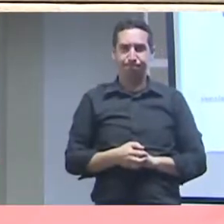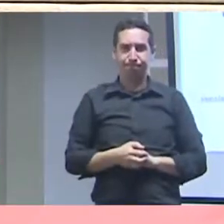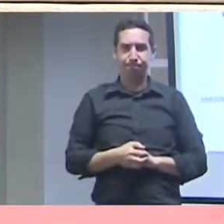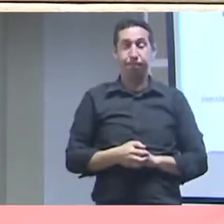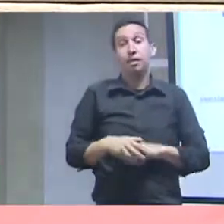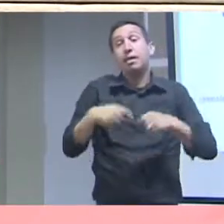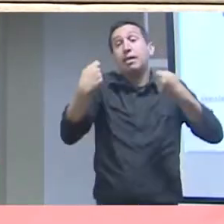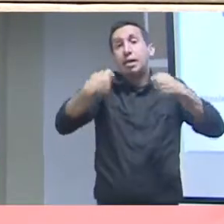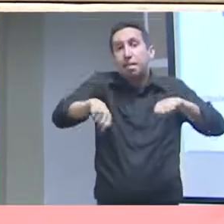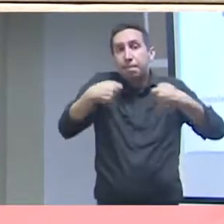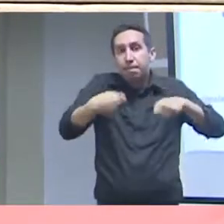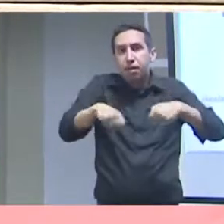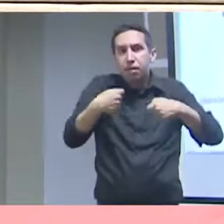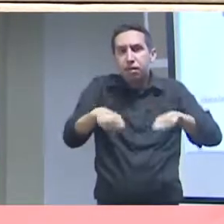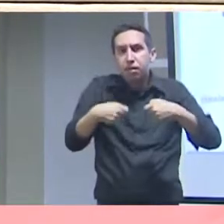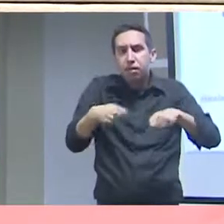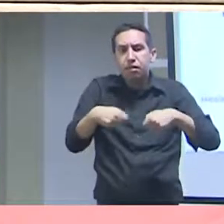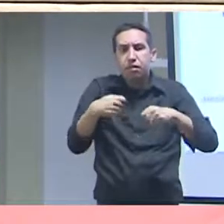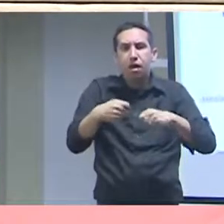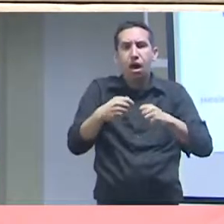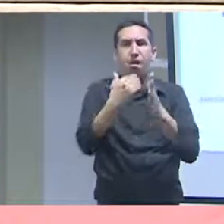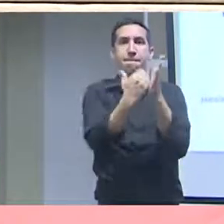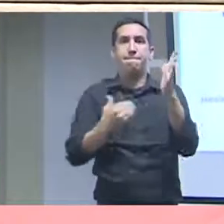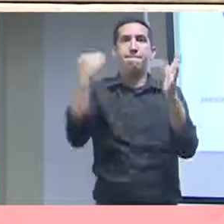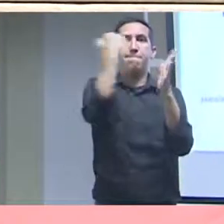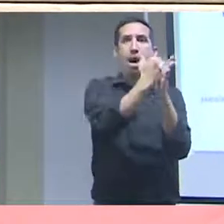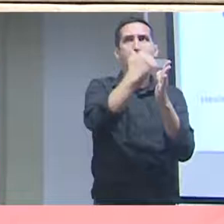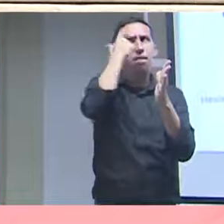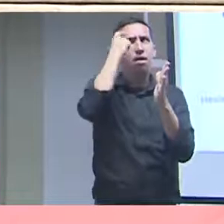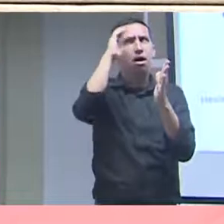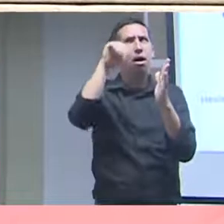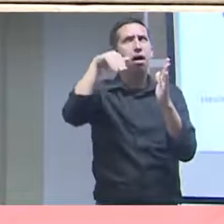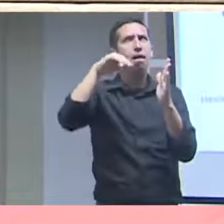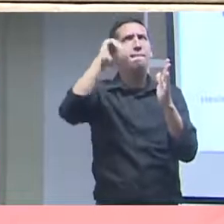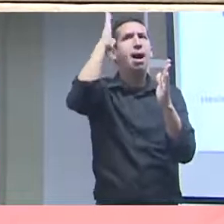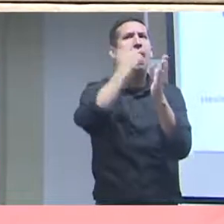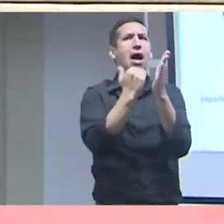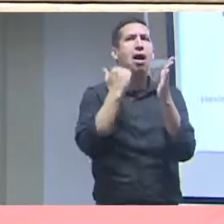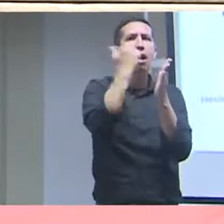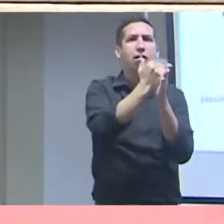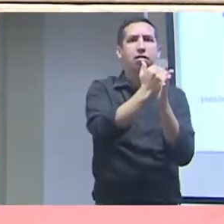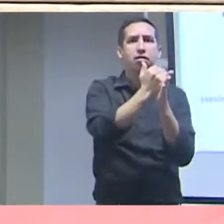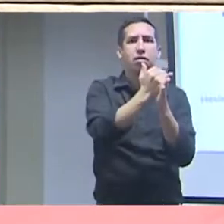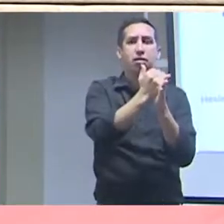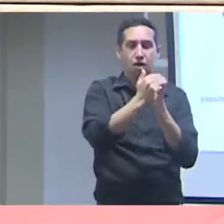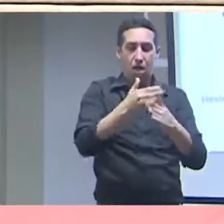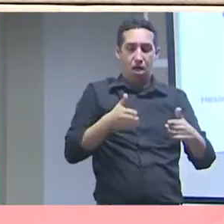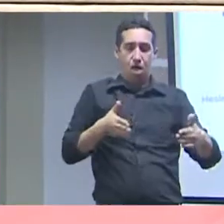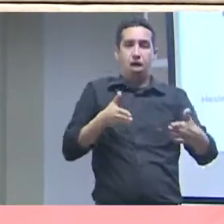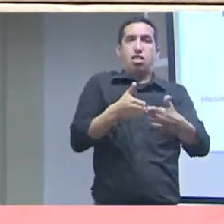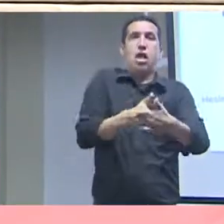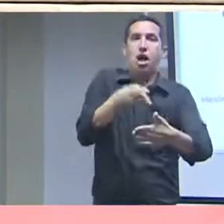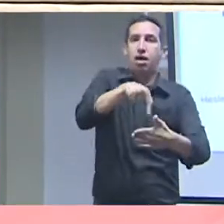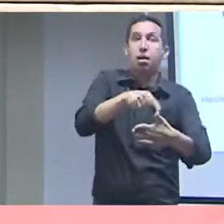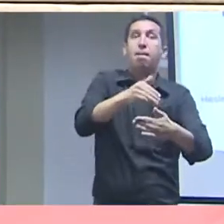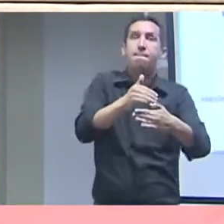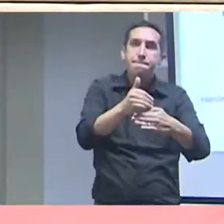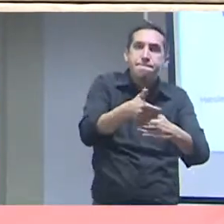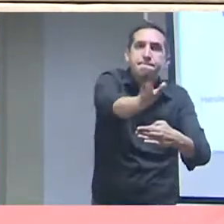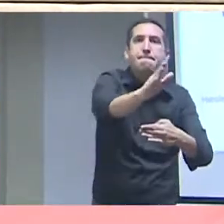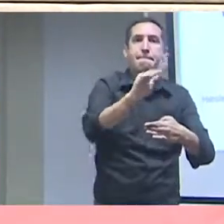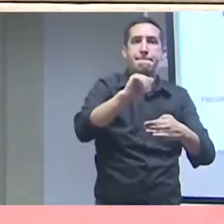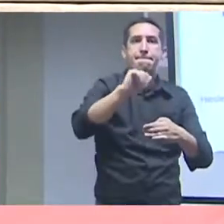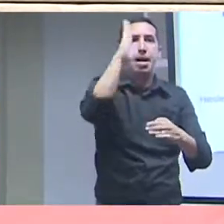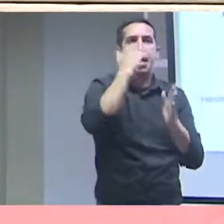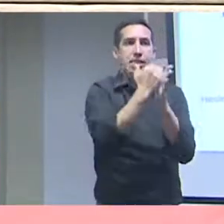necessidade de a gente ir um pouquinho além. passar dessa discussão de governo aberto, então eu vou tratar